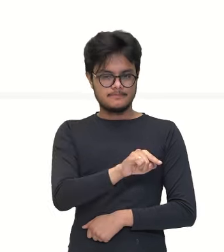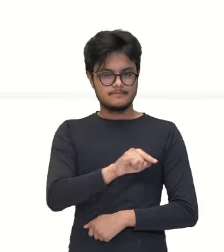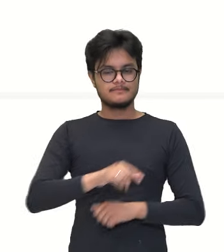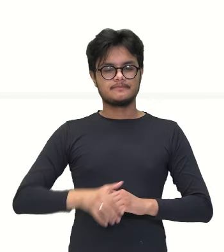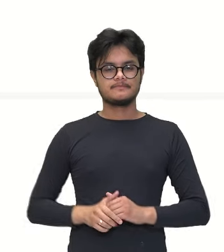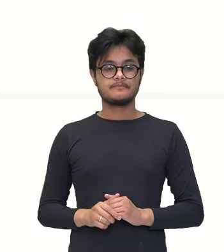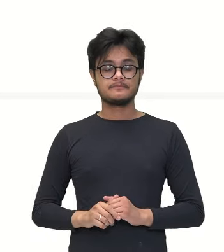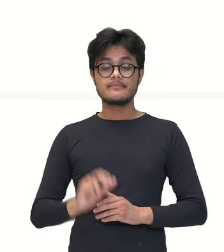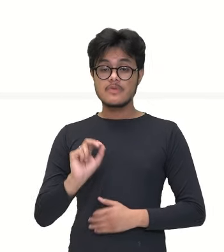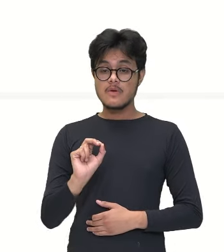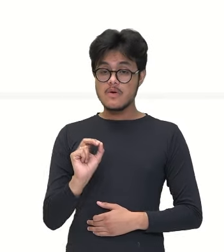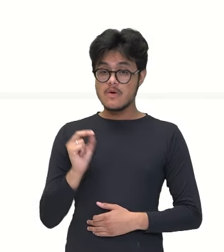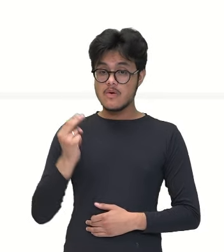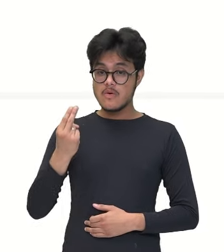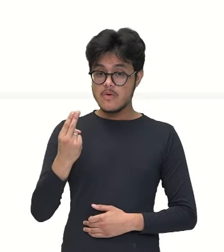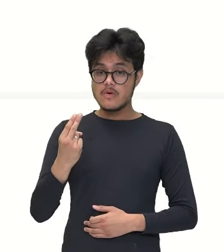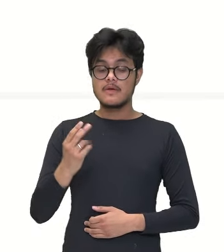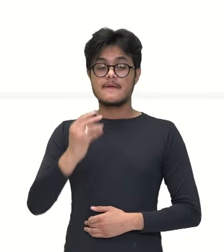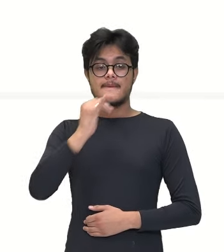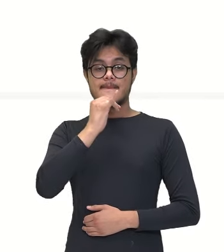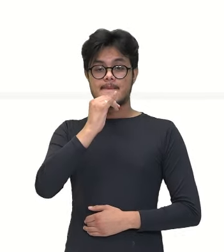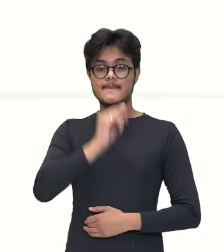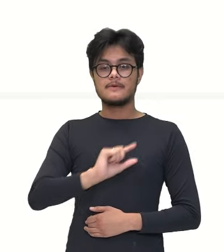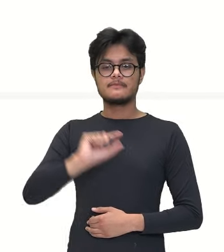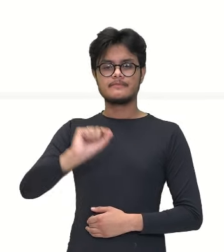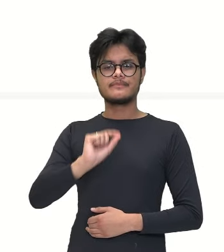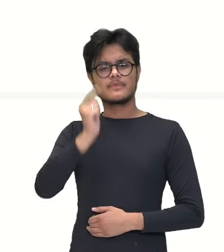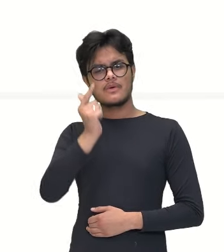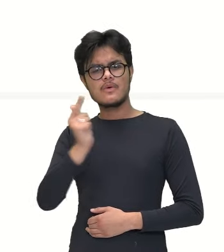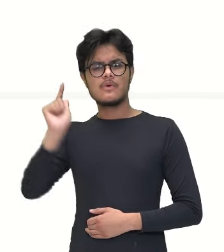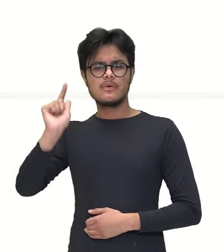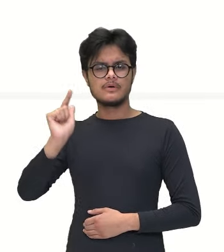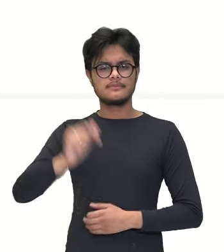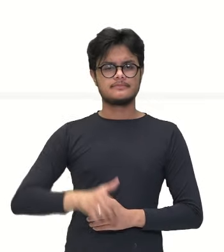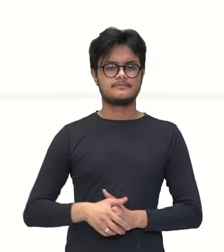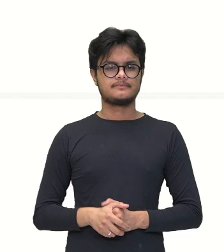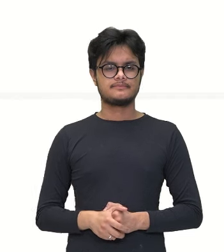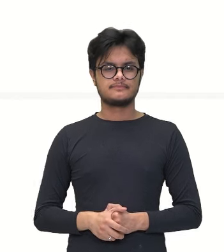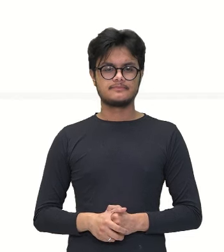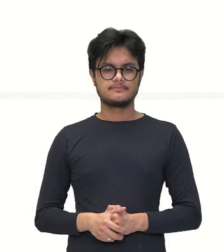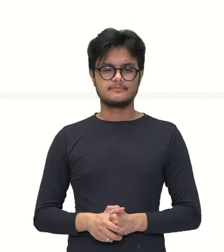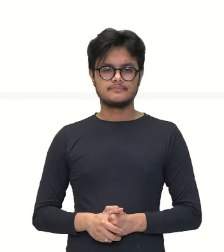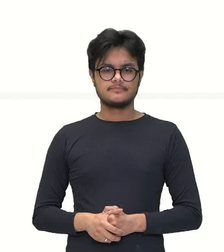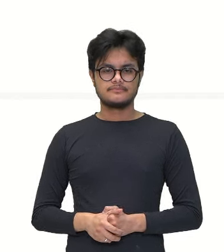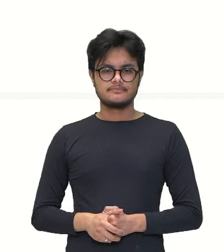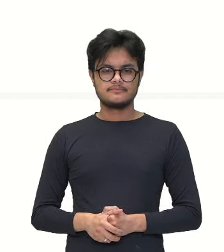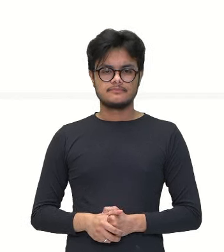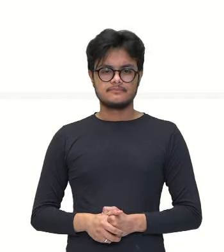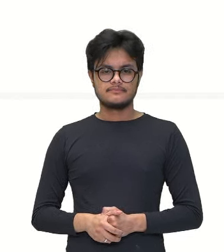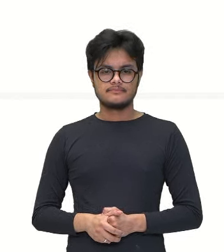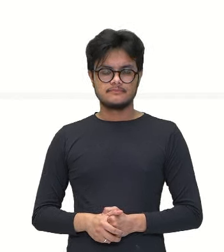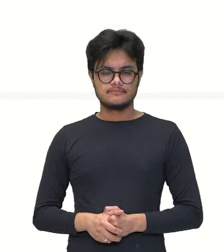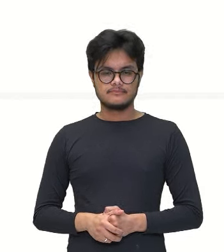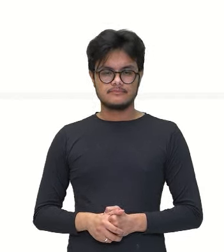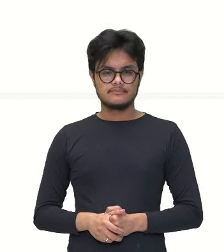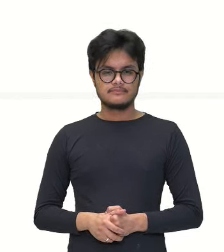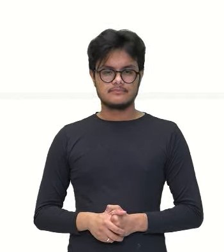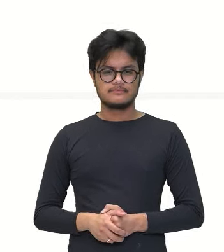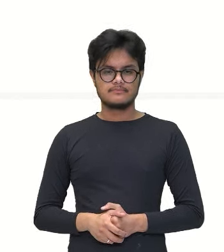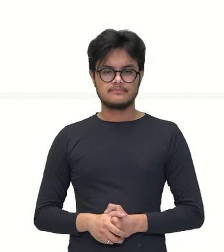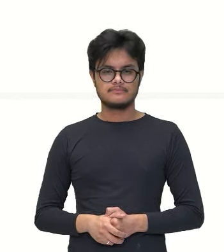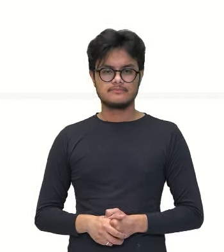também, eu posso montar uma outra proporção aqui. Uma outra razão em proporção. Eu sei que 7